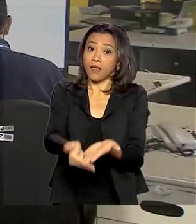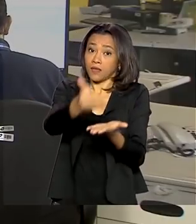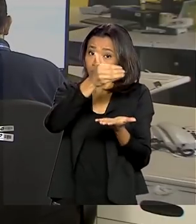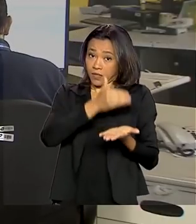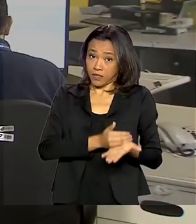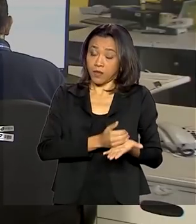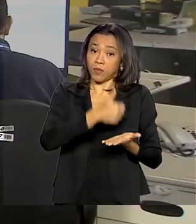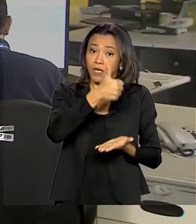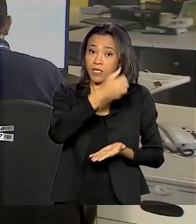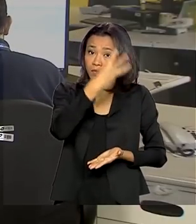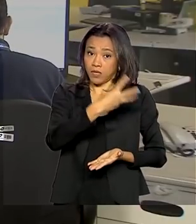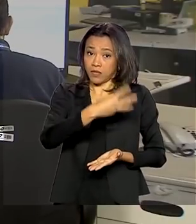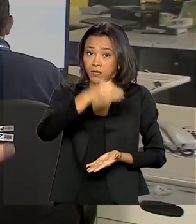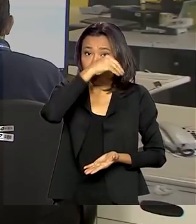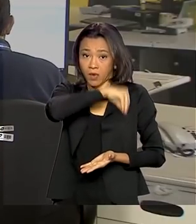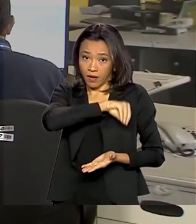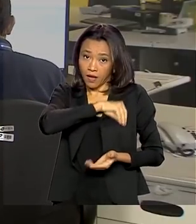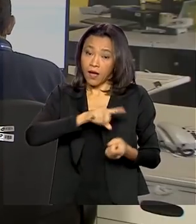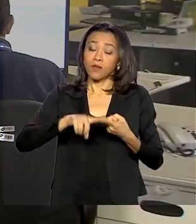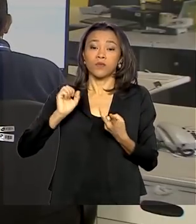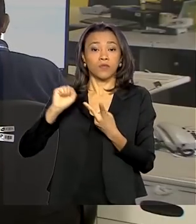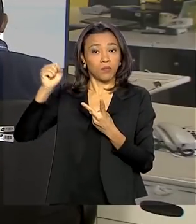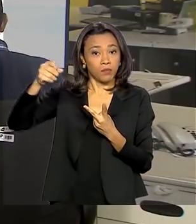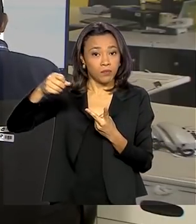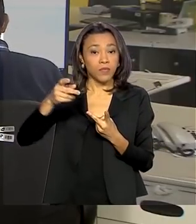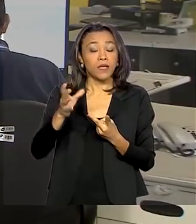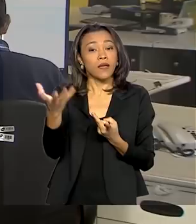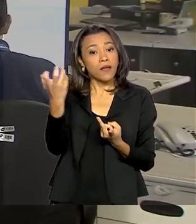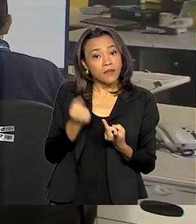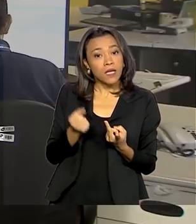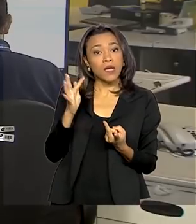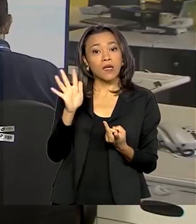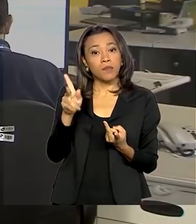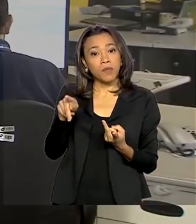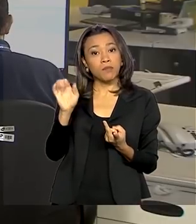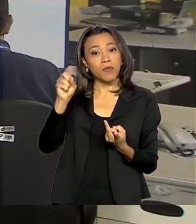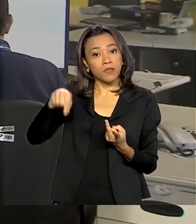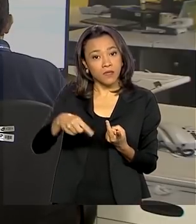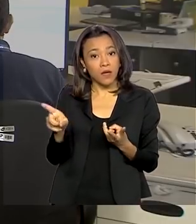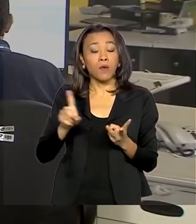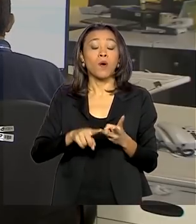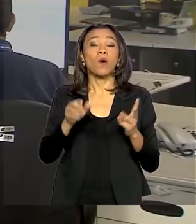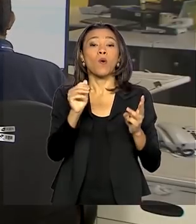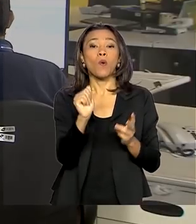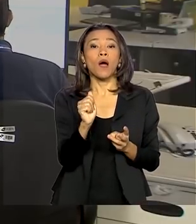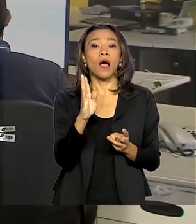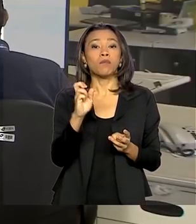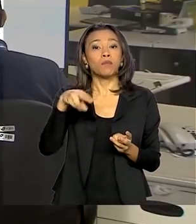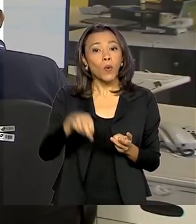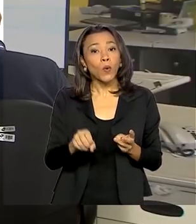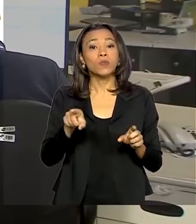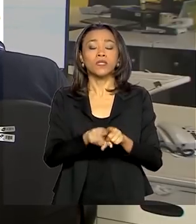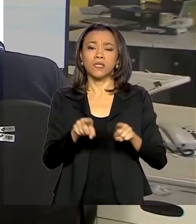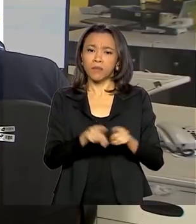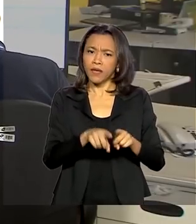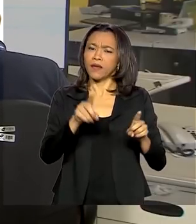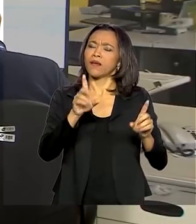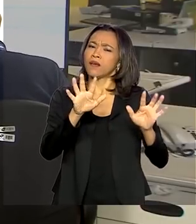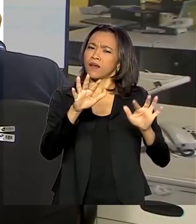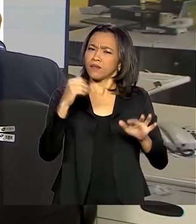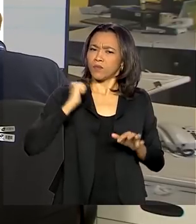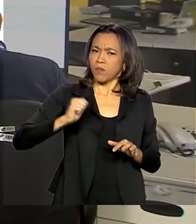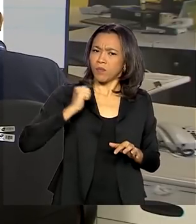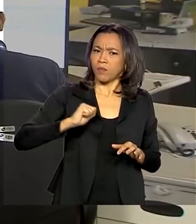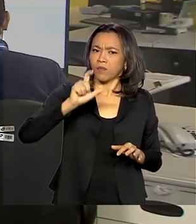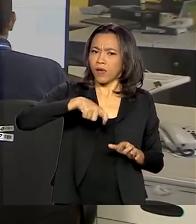aposentados e pensionistas, do abono salarial, a inclusão de 1 milhão e 200 mil famílias no Bolsa Família e também o pagamento